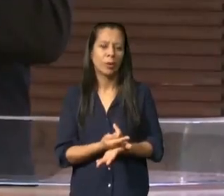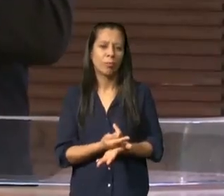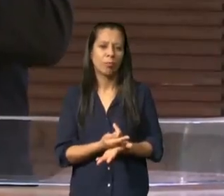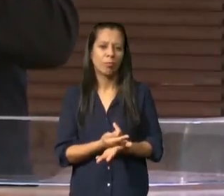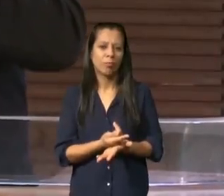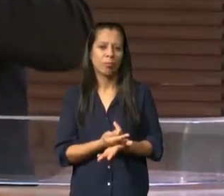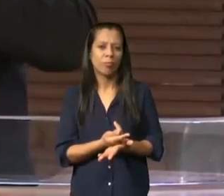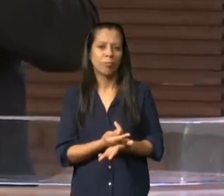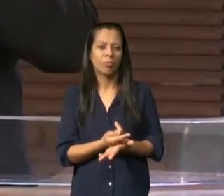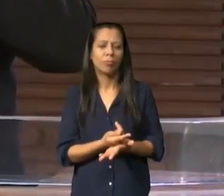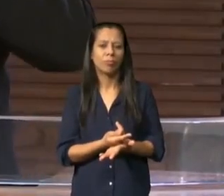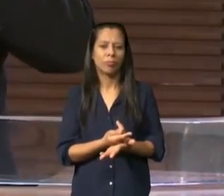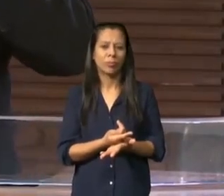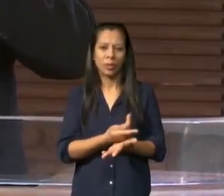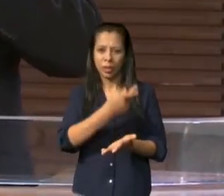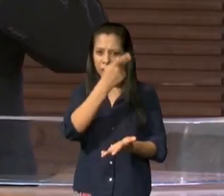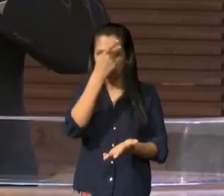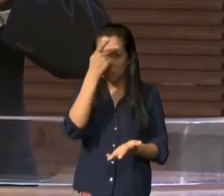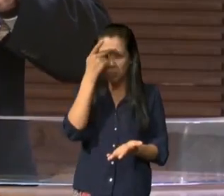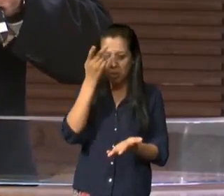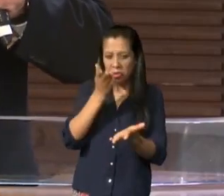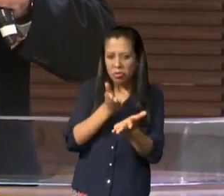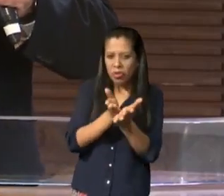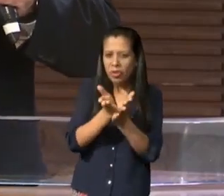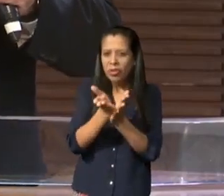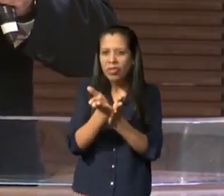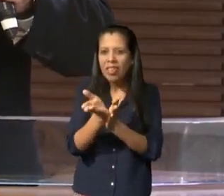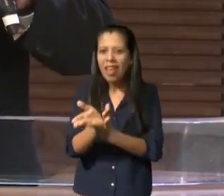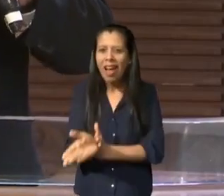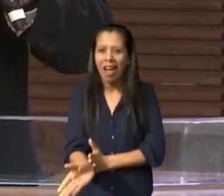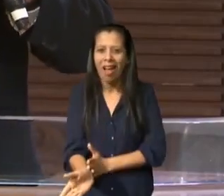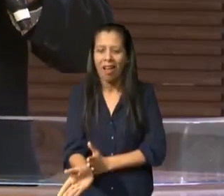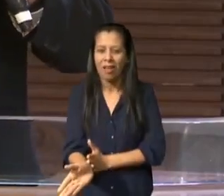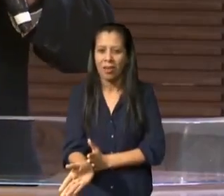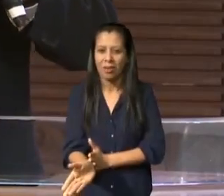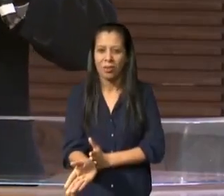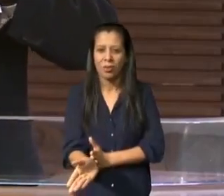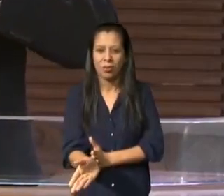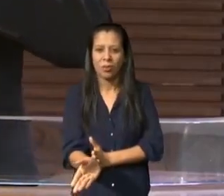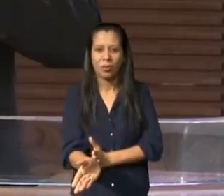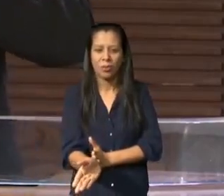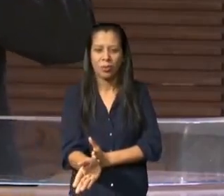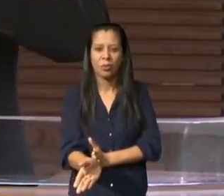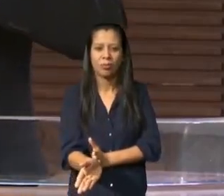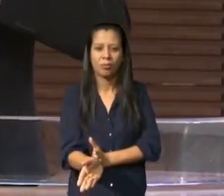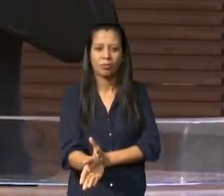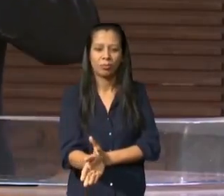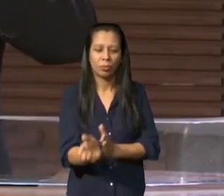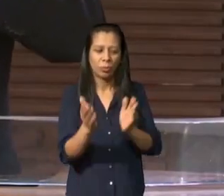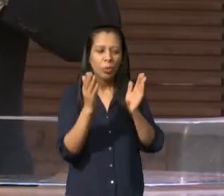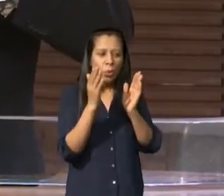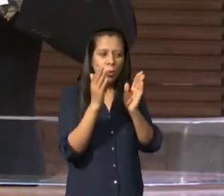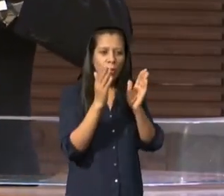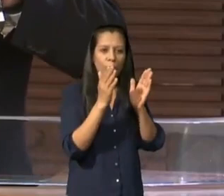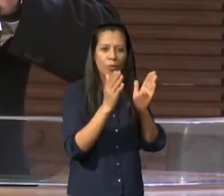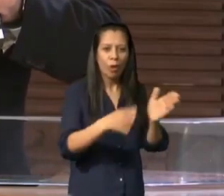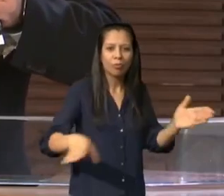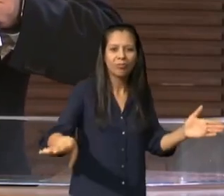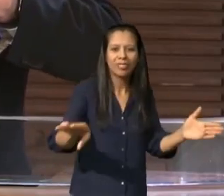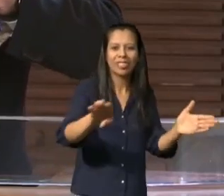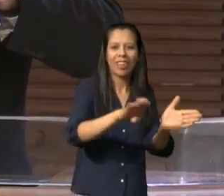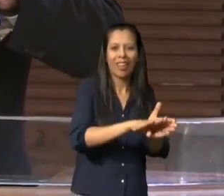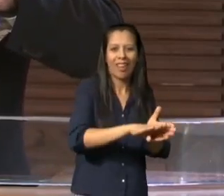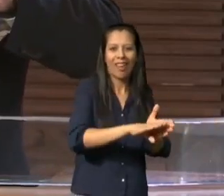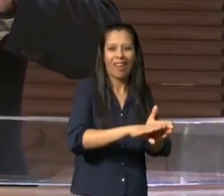e este foi o título desta mensagem que eu escolhi os cinco pecados que podem me